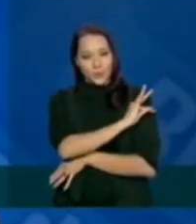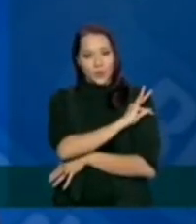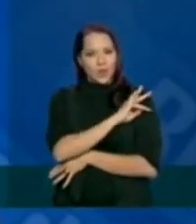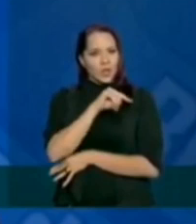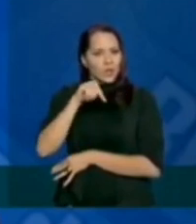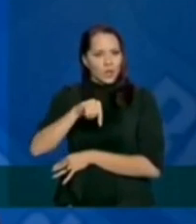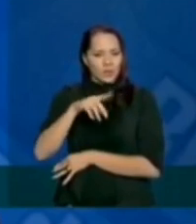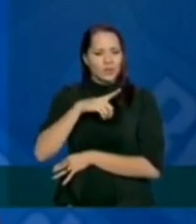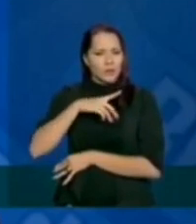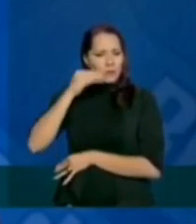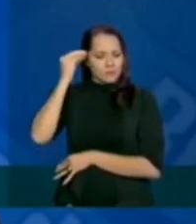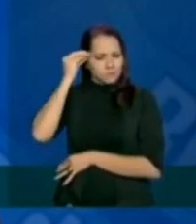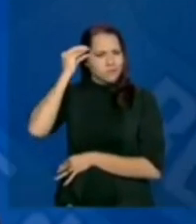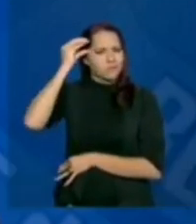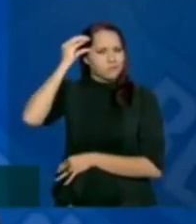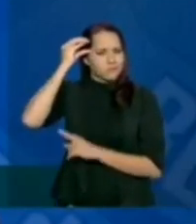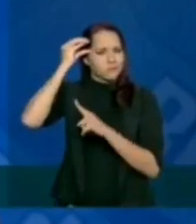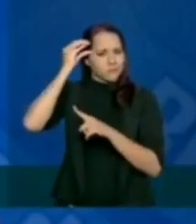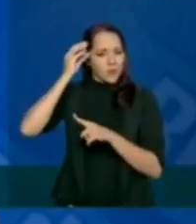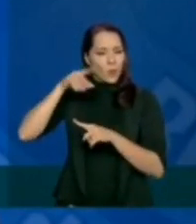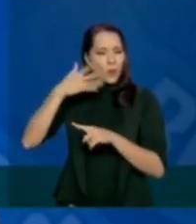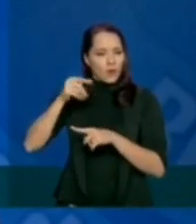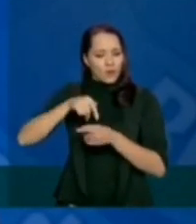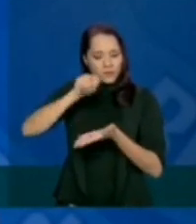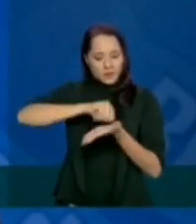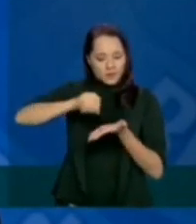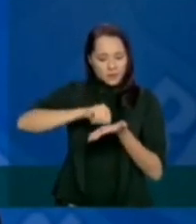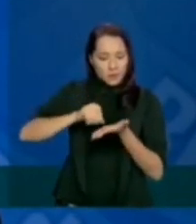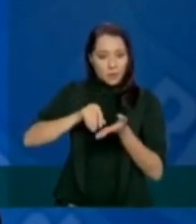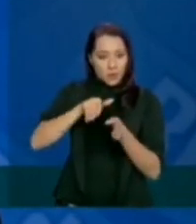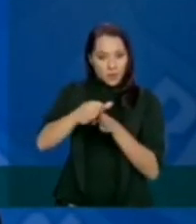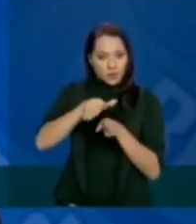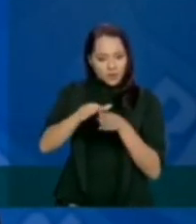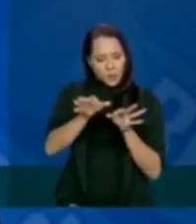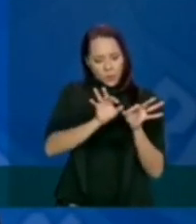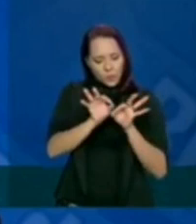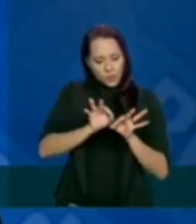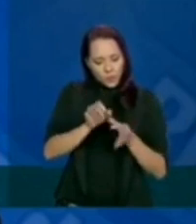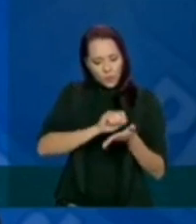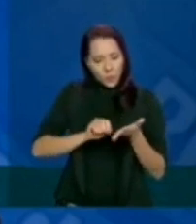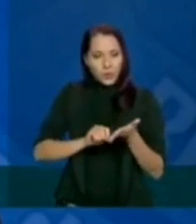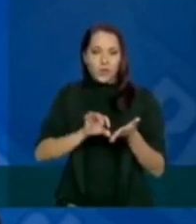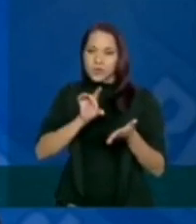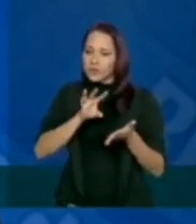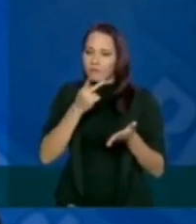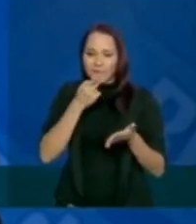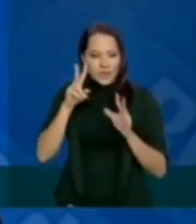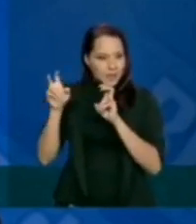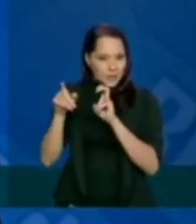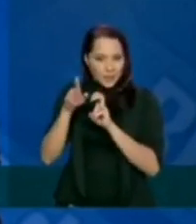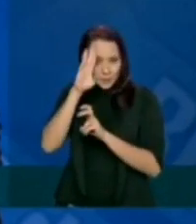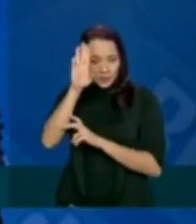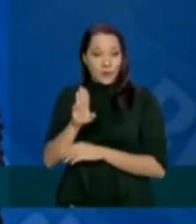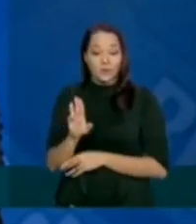notórios saberes, quando escreveram essa orientação, eu quero só dar esse destaque,